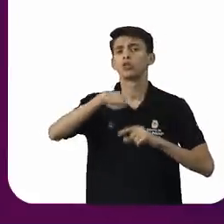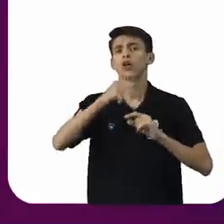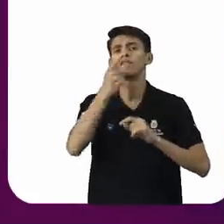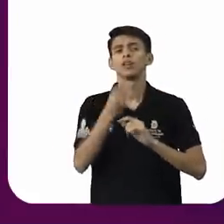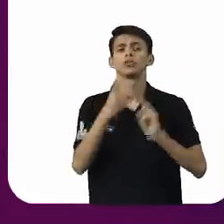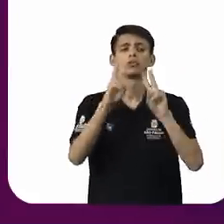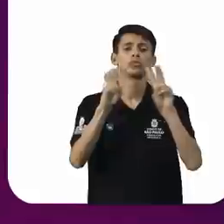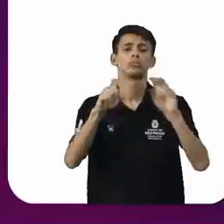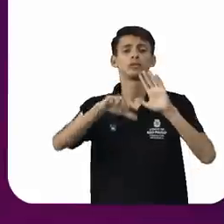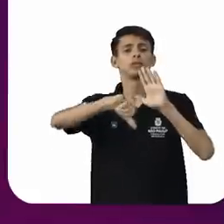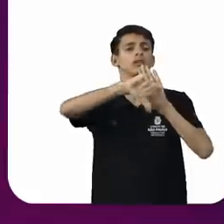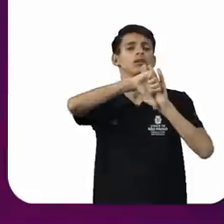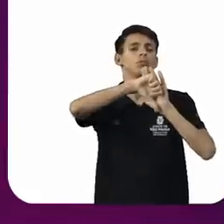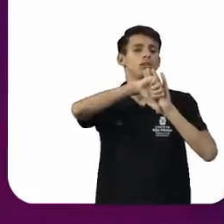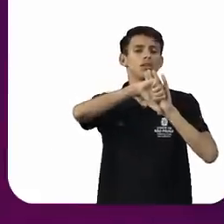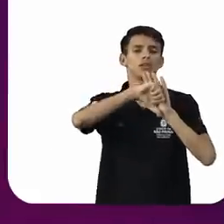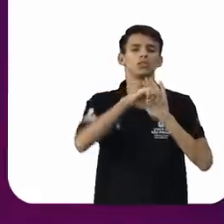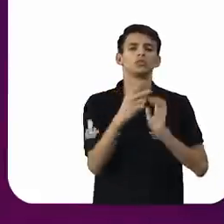você também ficar